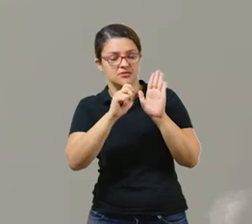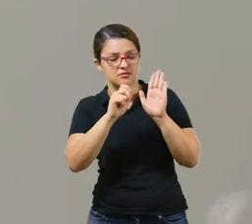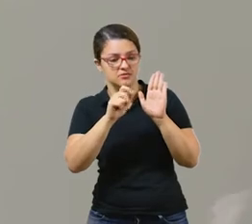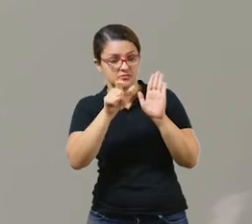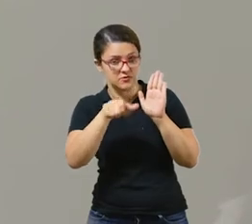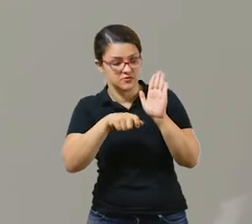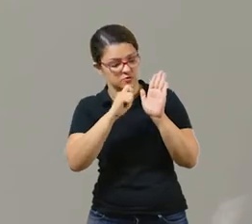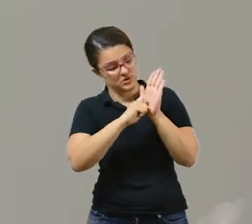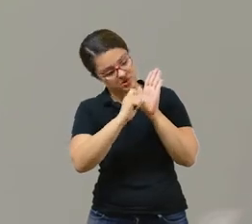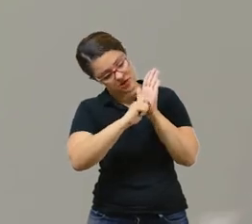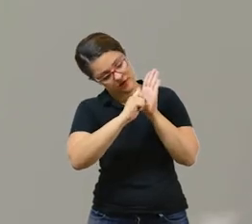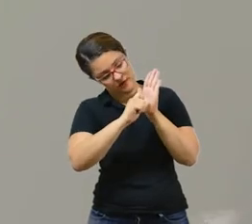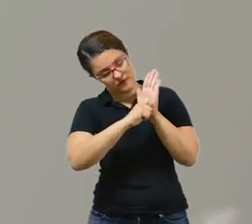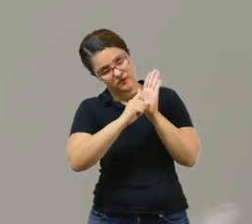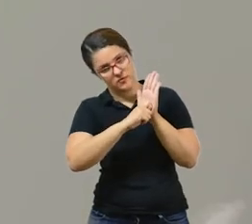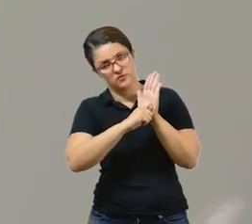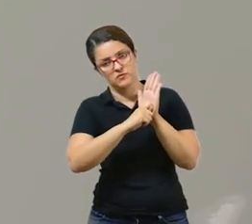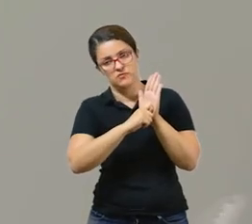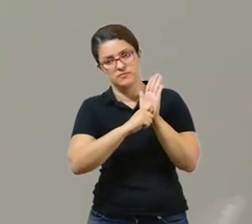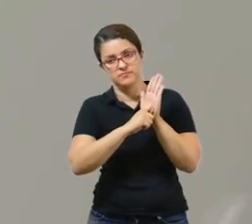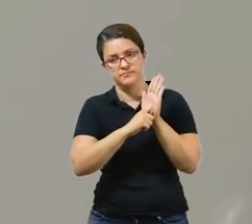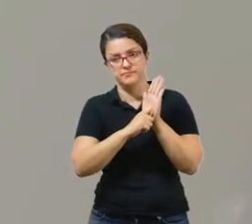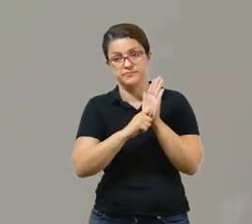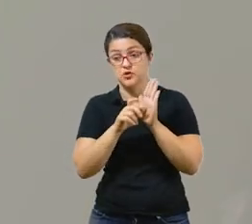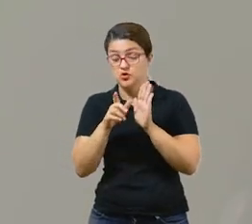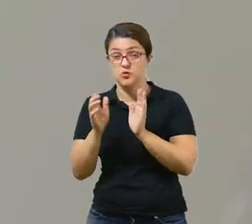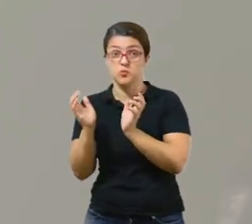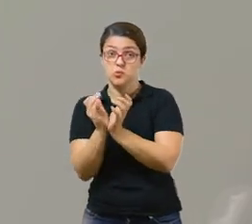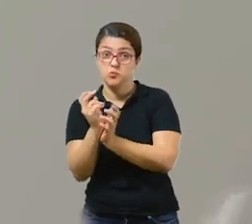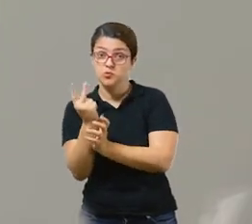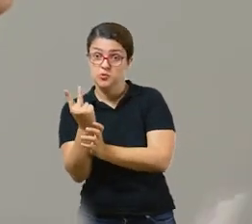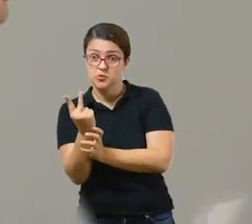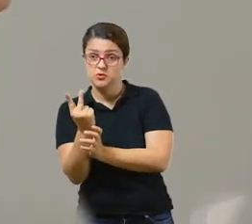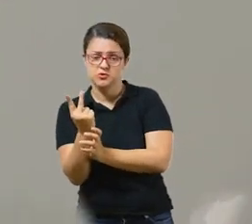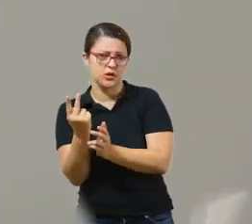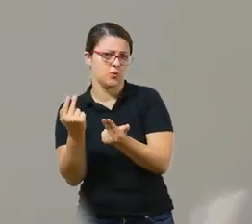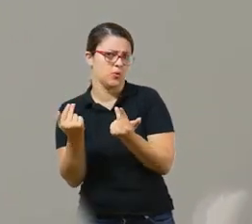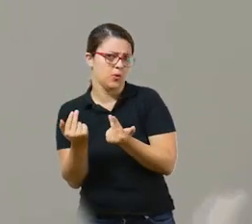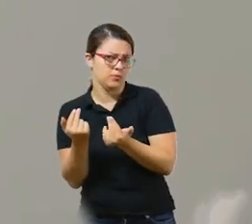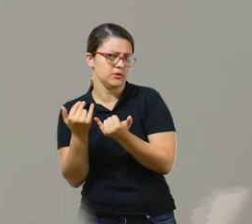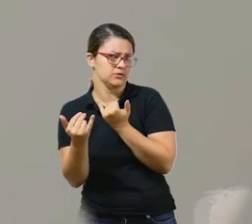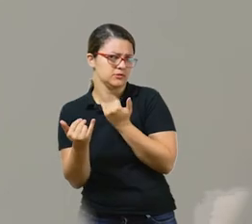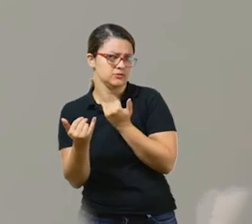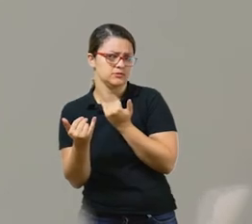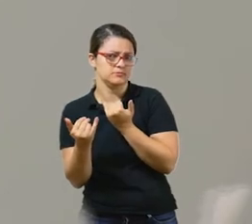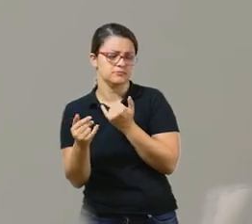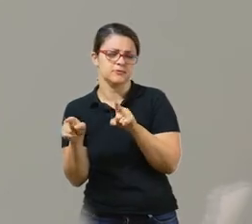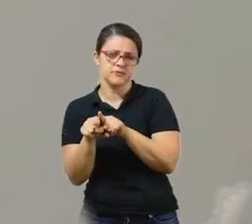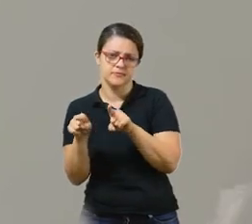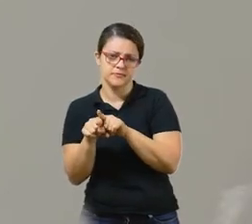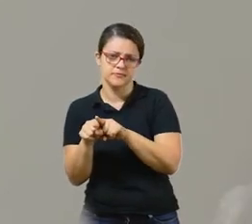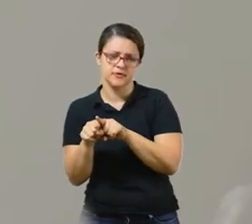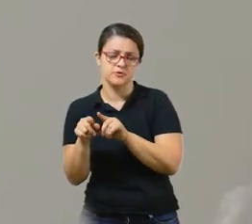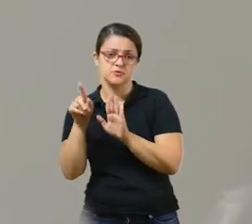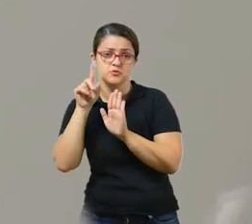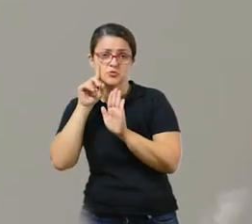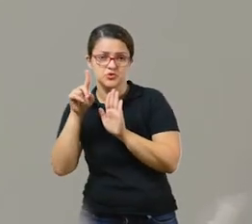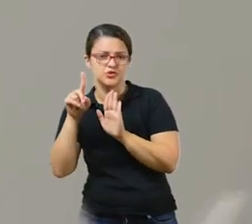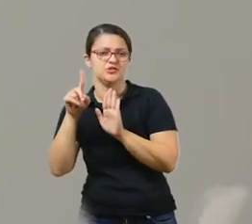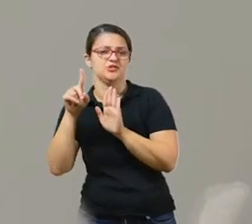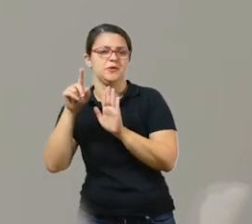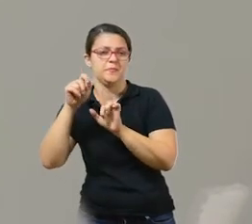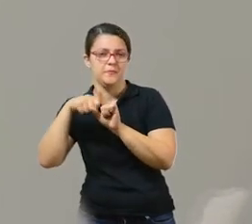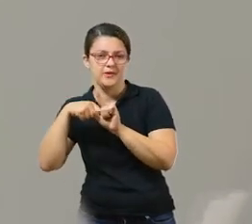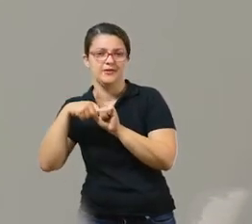vocês, ou seja, o nome de quem escreveu o bilhete. E o termo 2 é quase a mesma coisa. Vocês irão também escrever a